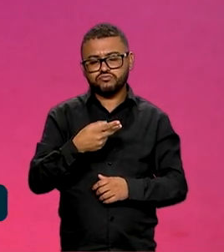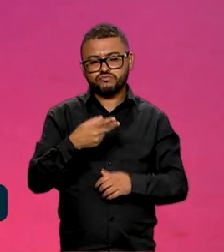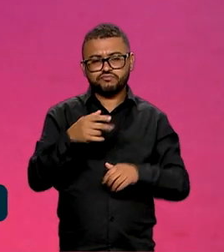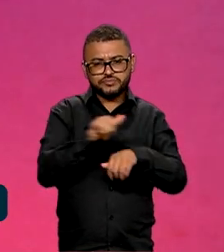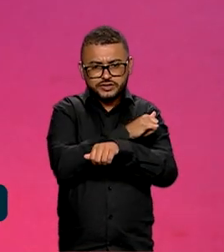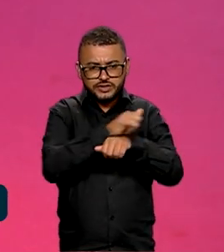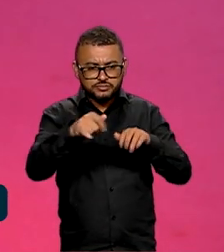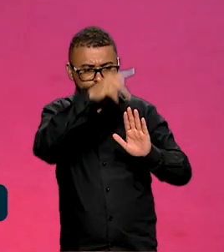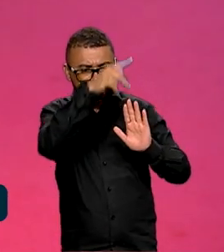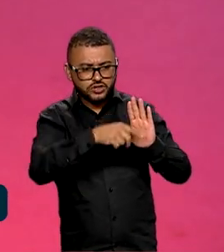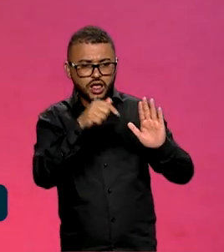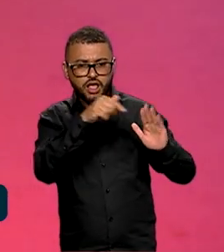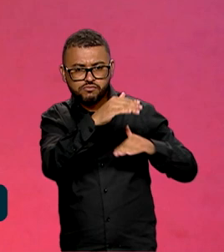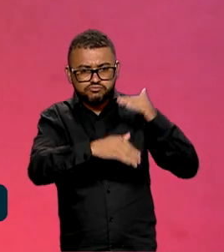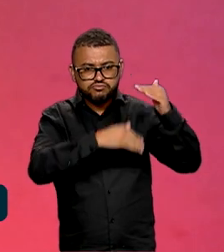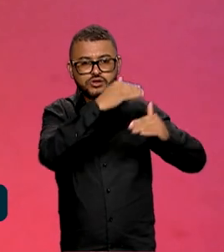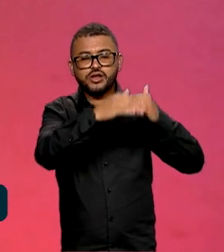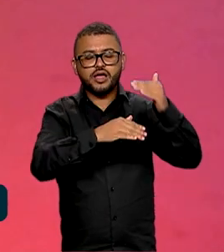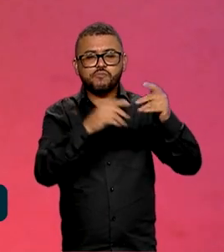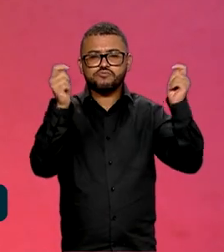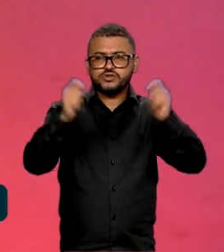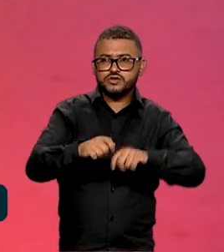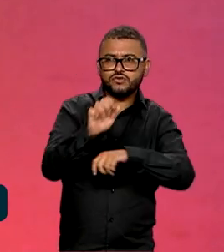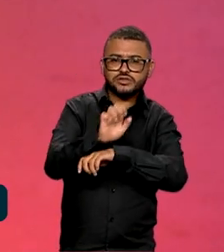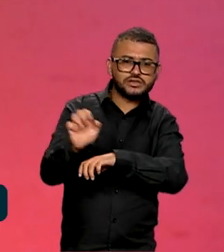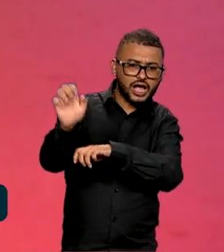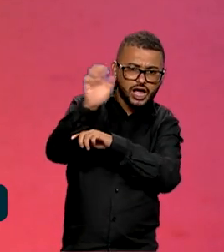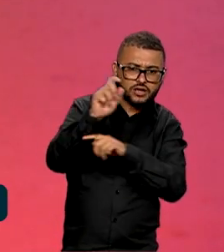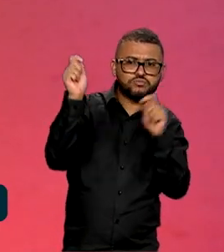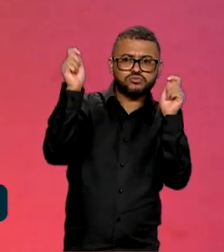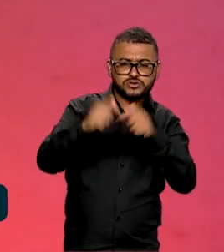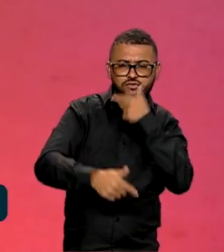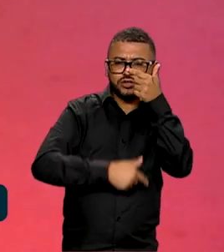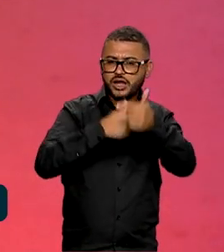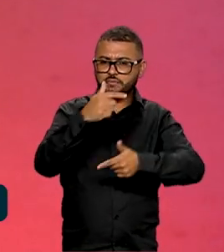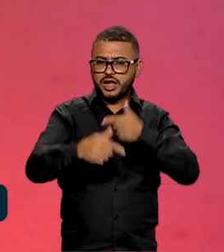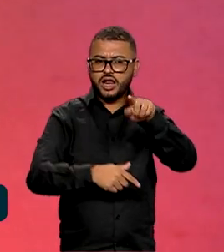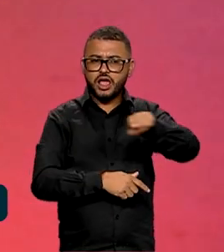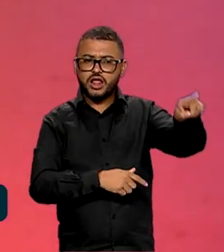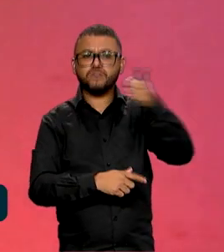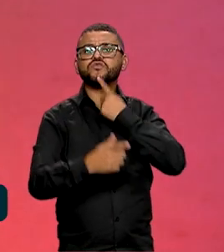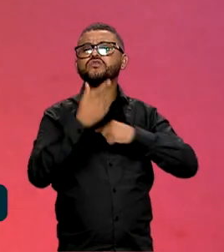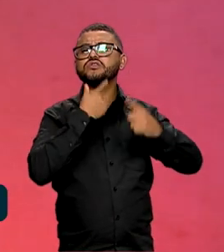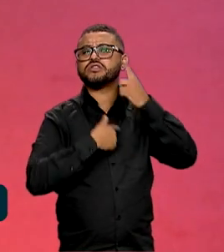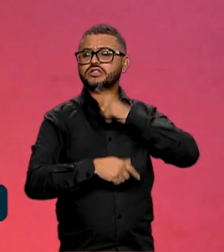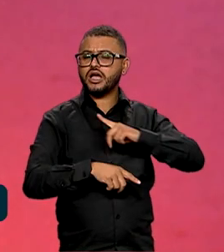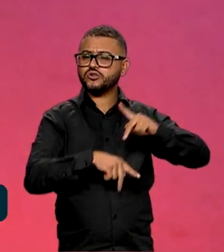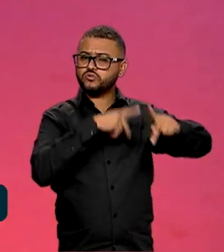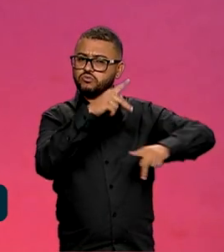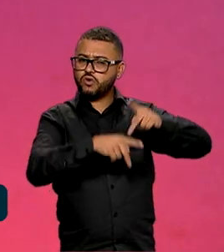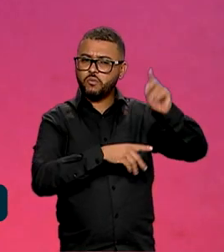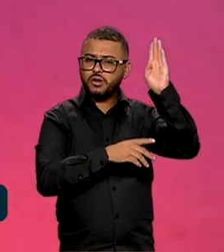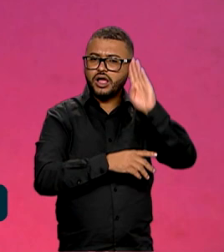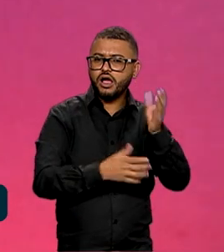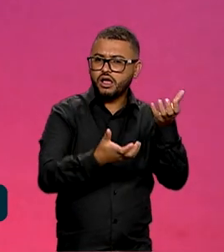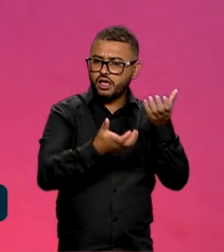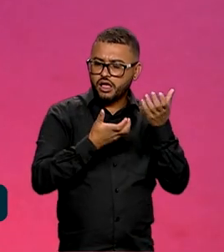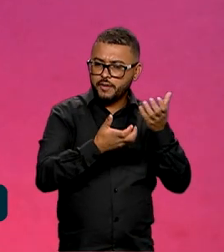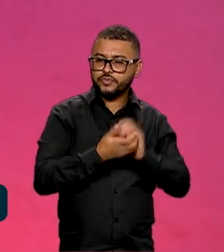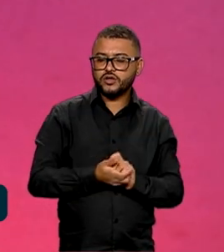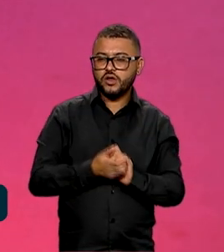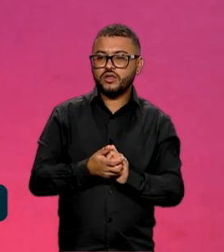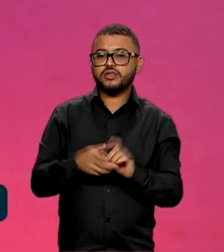Colocar toda a capacidade do Estado a serviço dos sonhos da população brasileira. Unir os mais